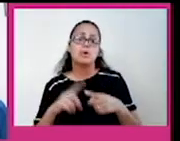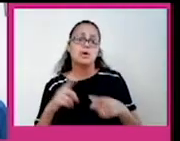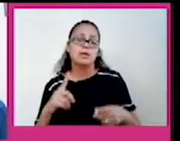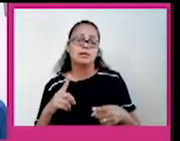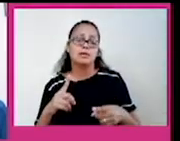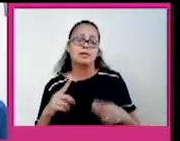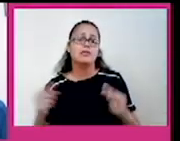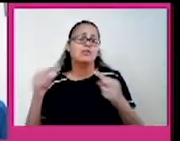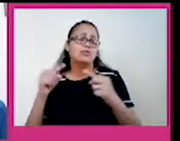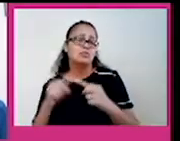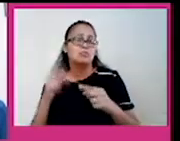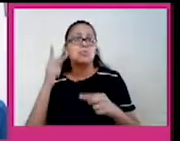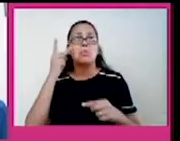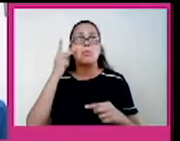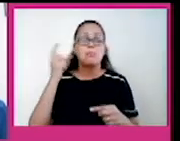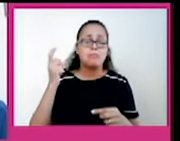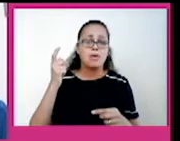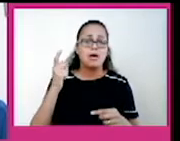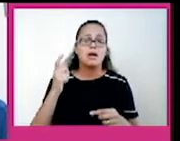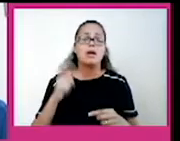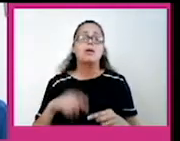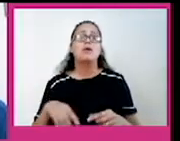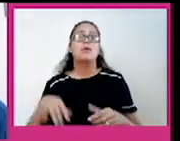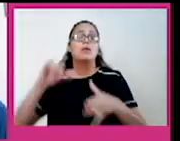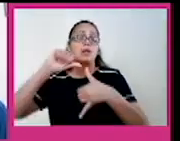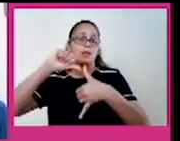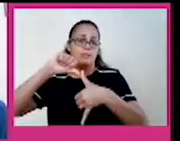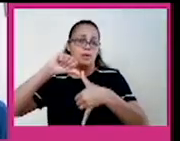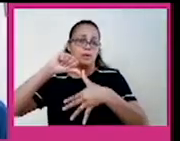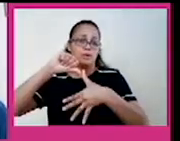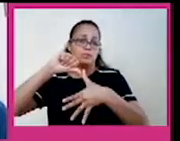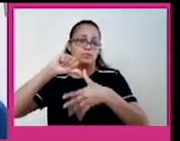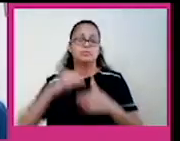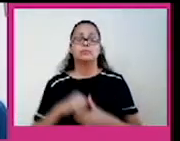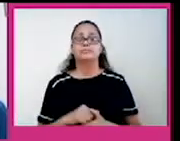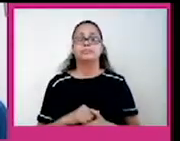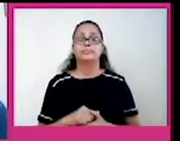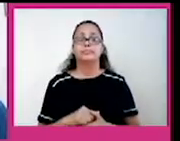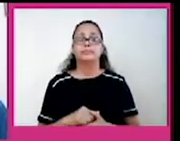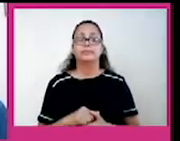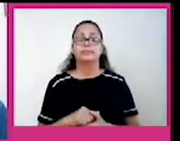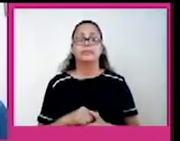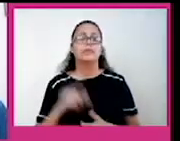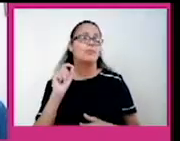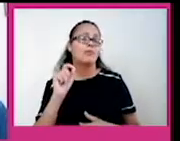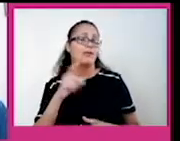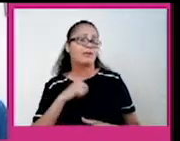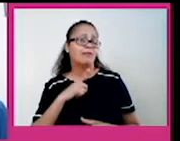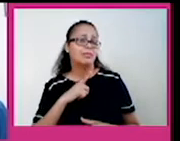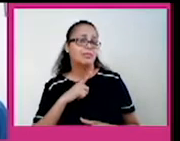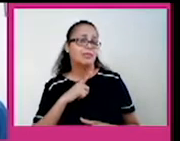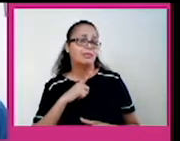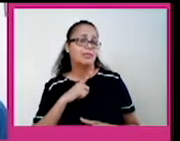são comuns na costa oeste da América do Sul, como é o caso do Peru. É o que a gente acabou de ver nessa aula. Então o que tem aqui entre